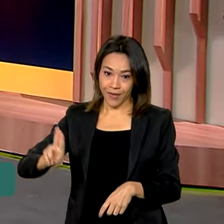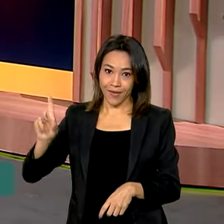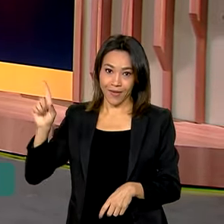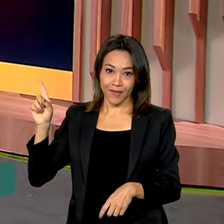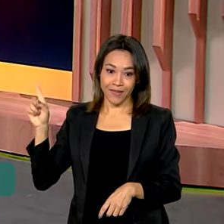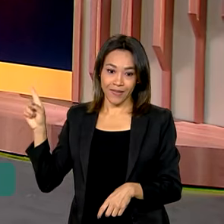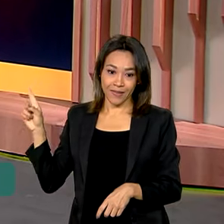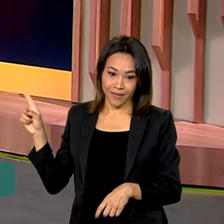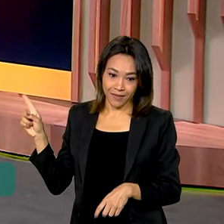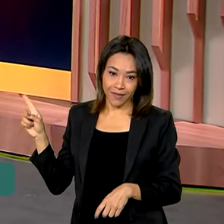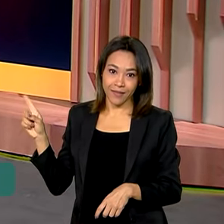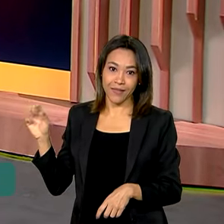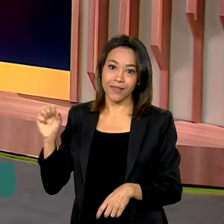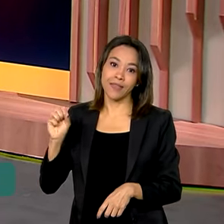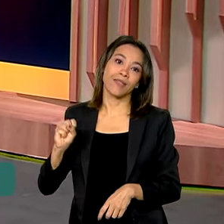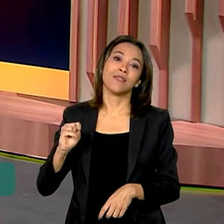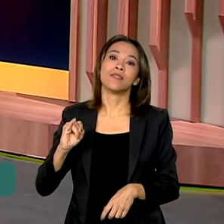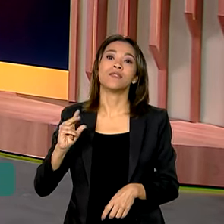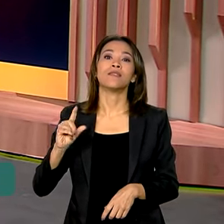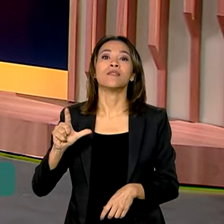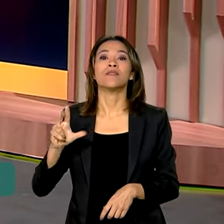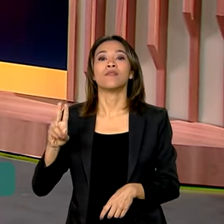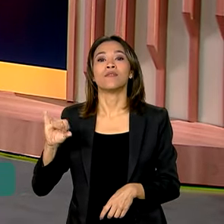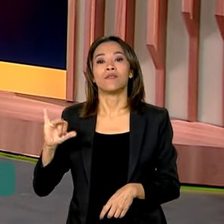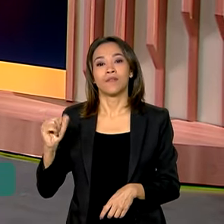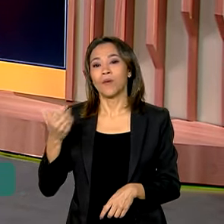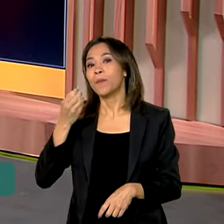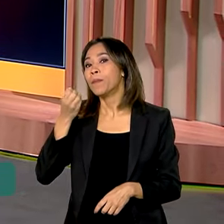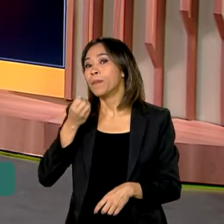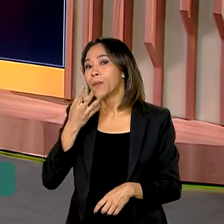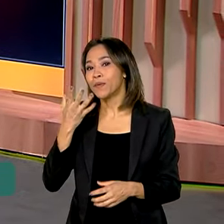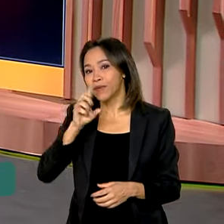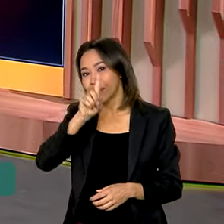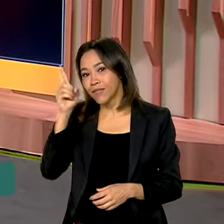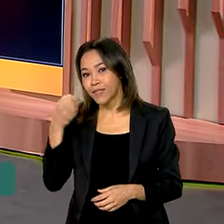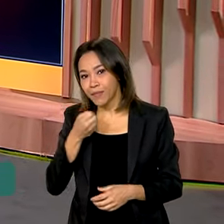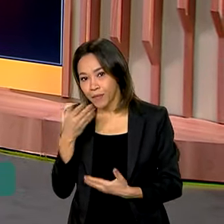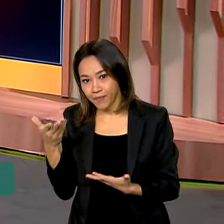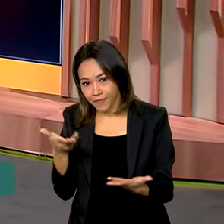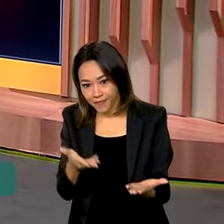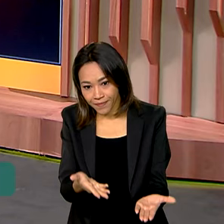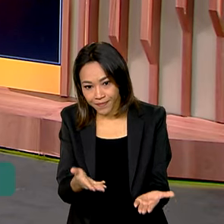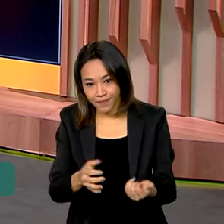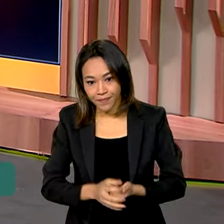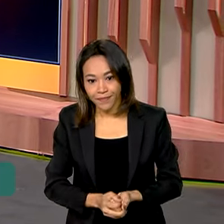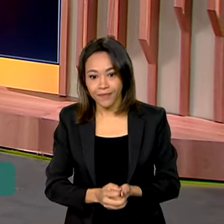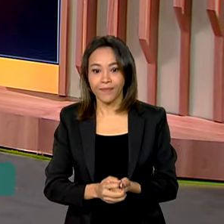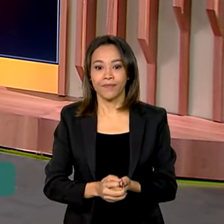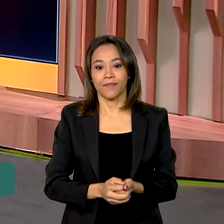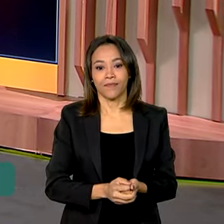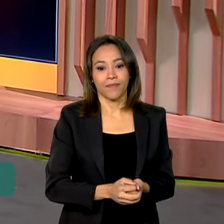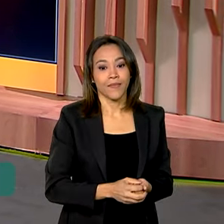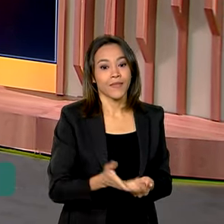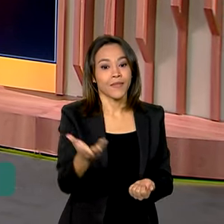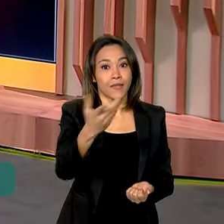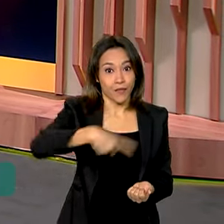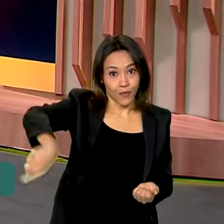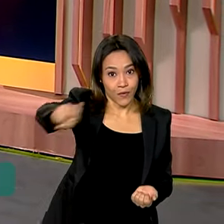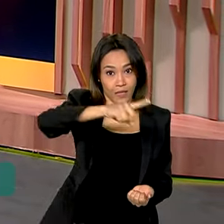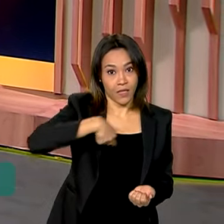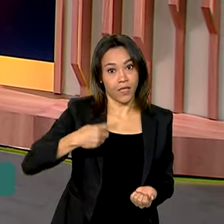prazer recebê-lo aqui no Brasil em Dia. Bom dia, Vanessa. Bom dia a todos que nos acompanham aí nas mídias.